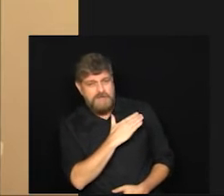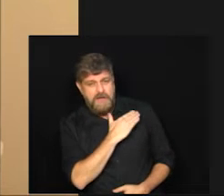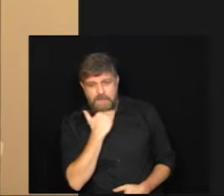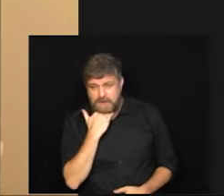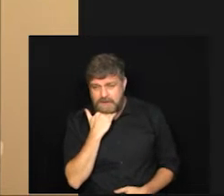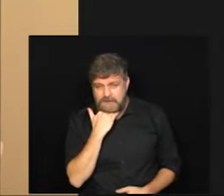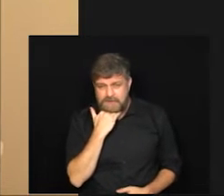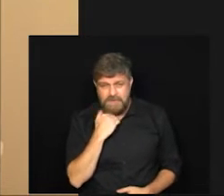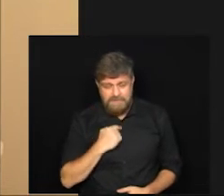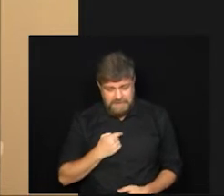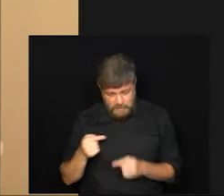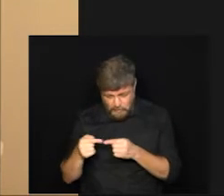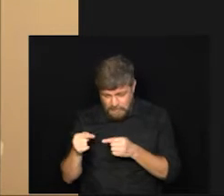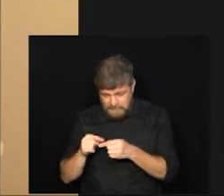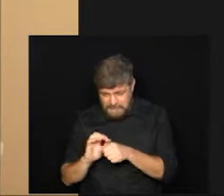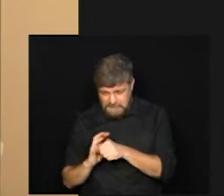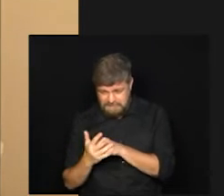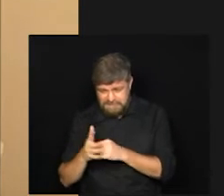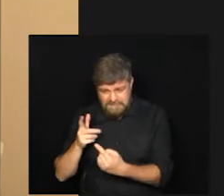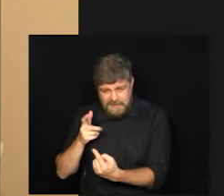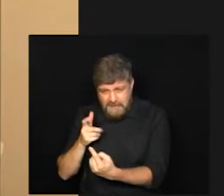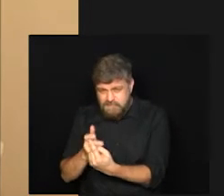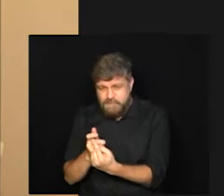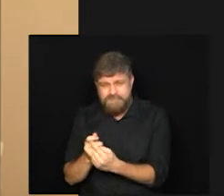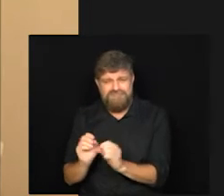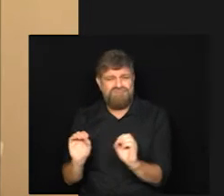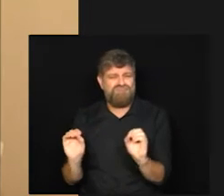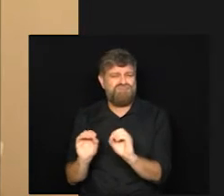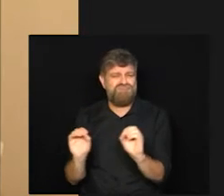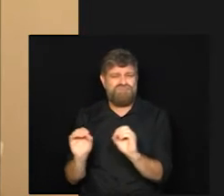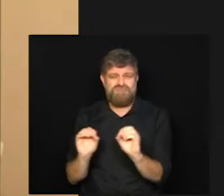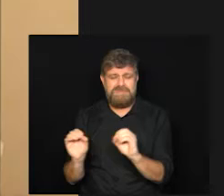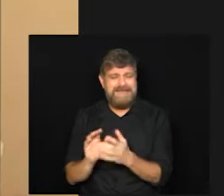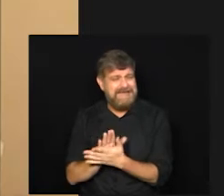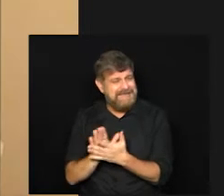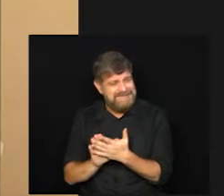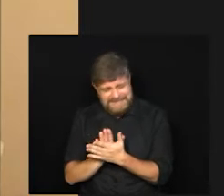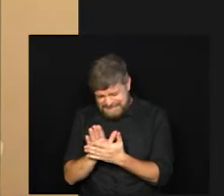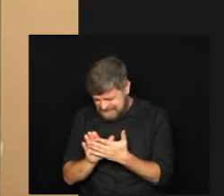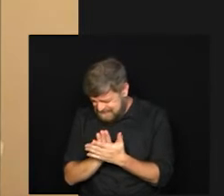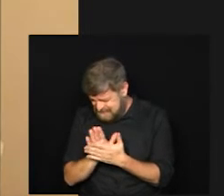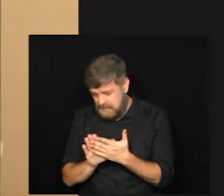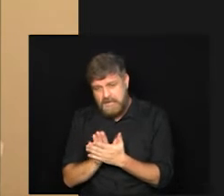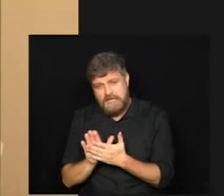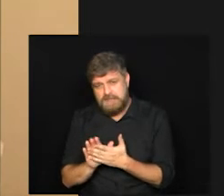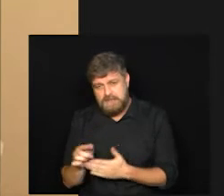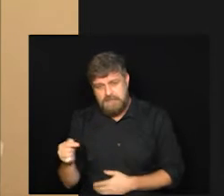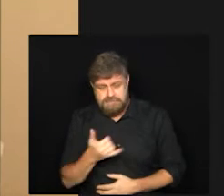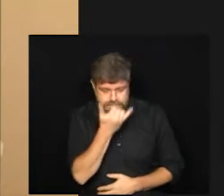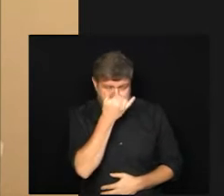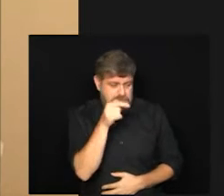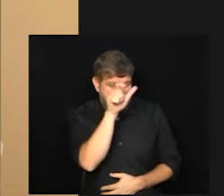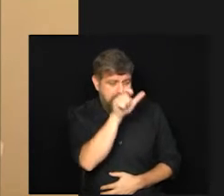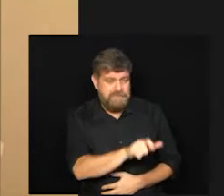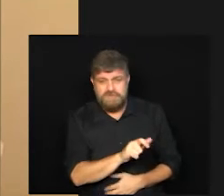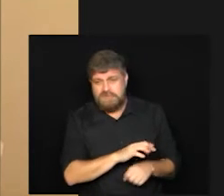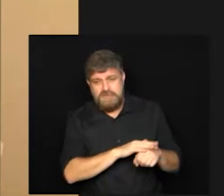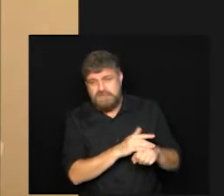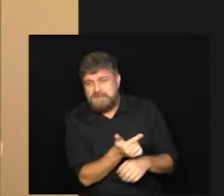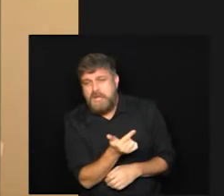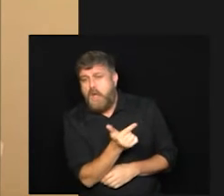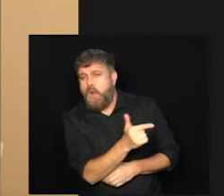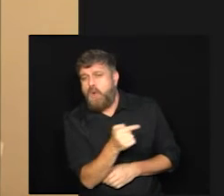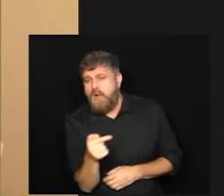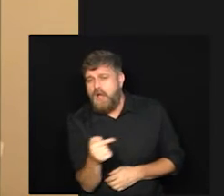tinham nenhuma relação de relação direta com a vacinação e sim por outras causas